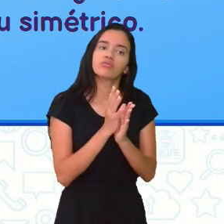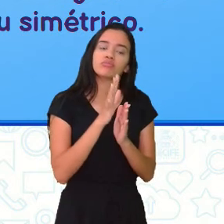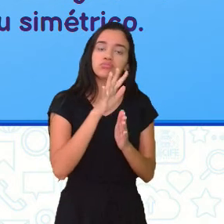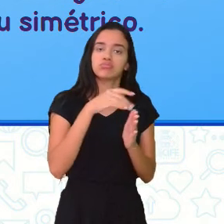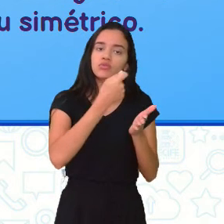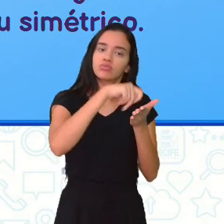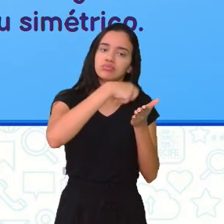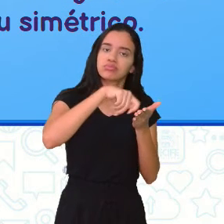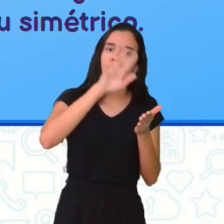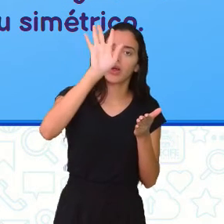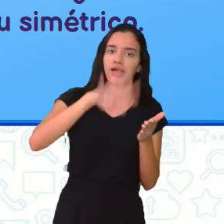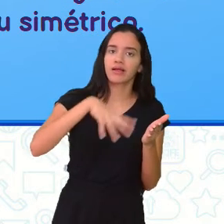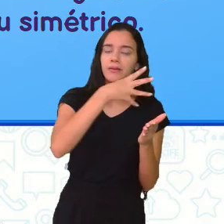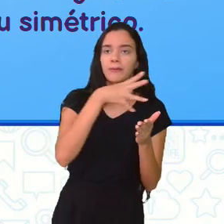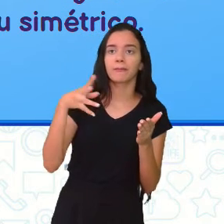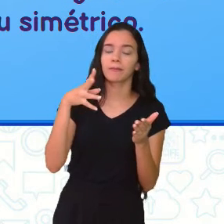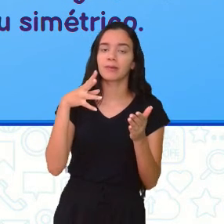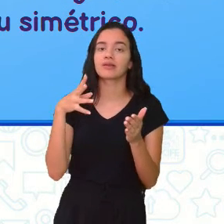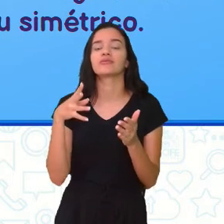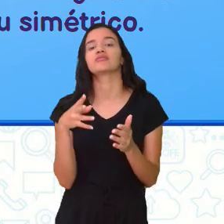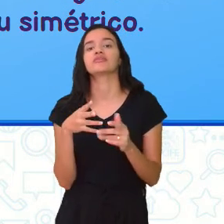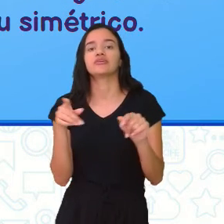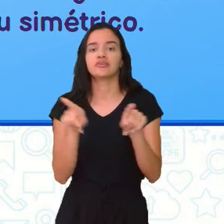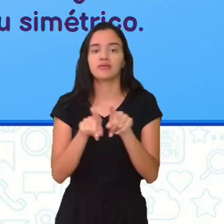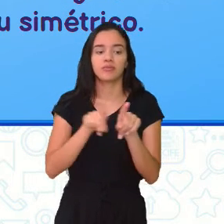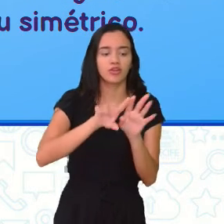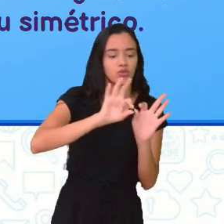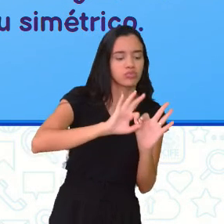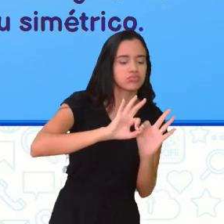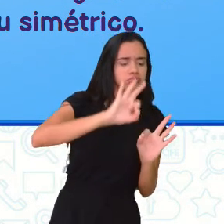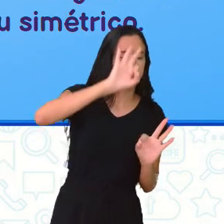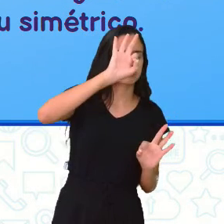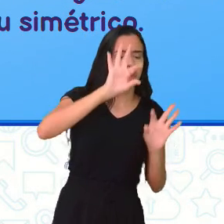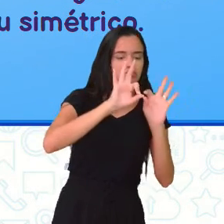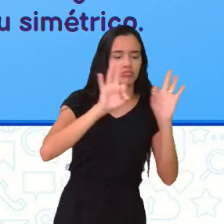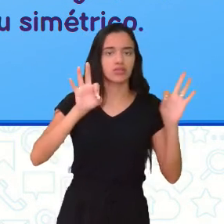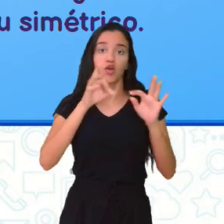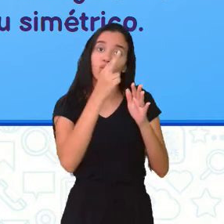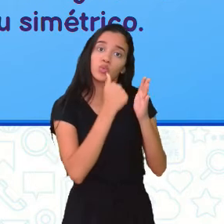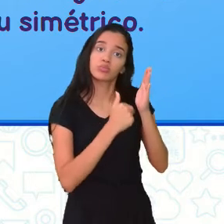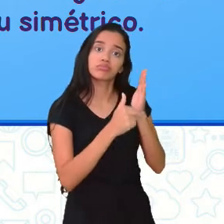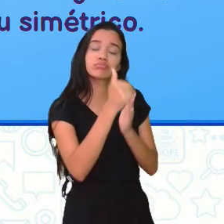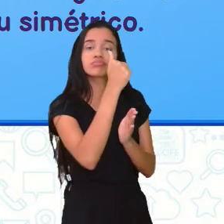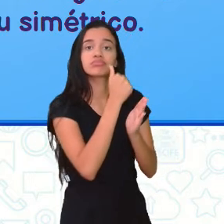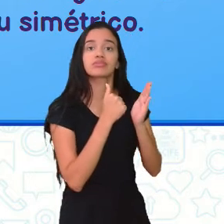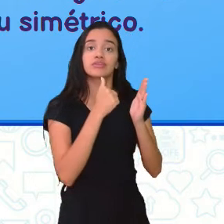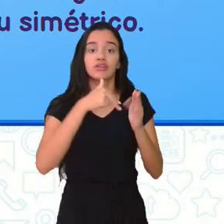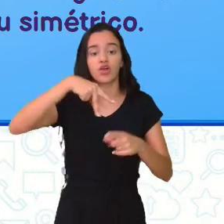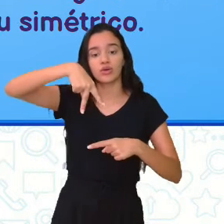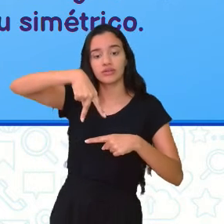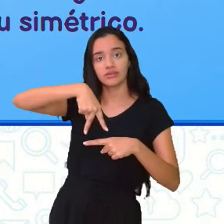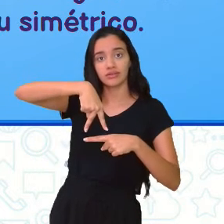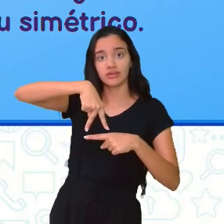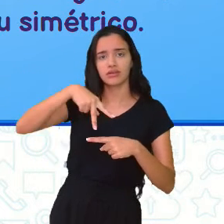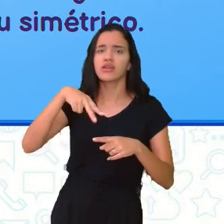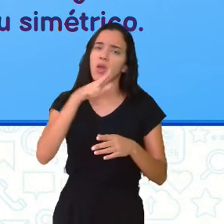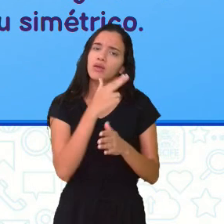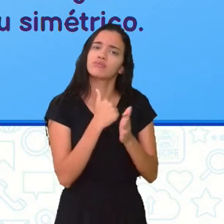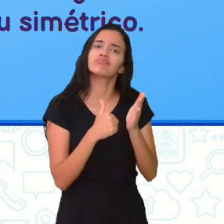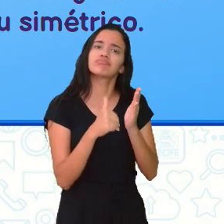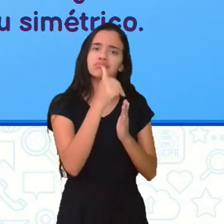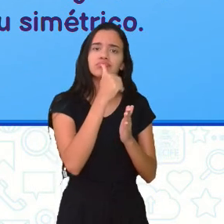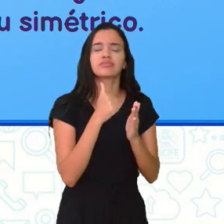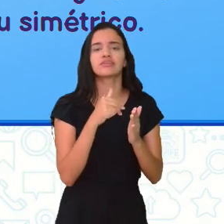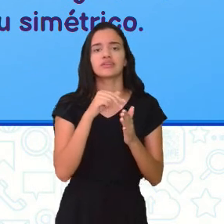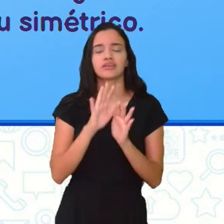quadriculado, trace o eixo de simetria, desenhe um triângulo e o seu simétrico. Eu já desenhei um triângulo